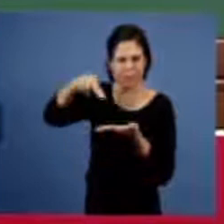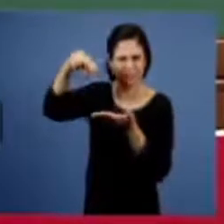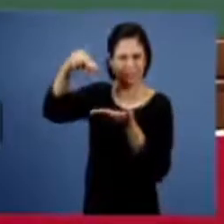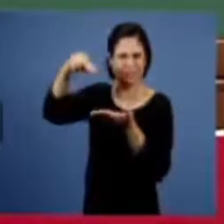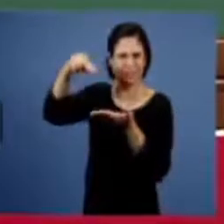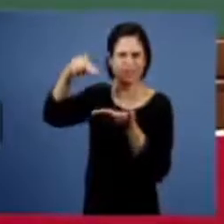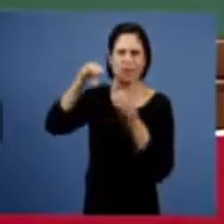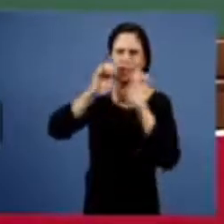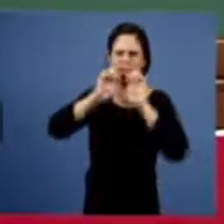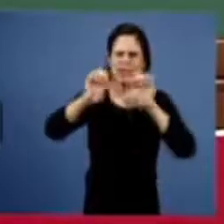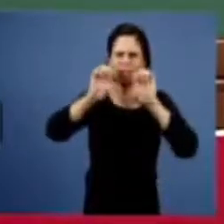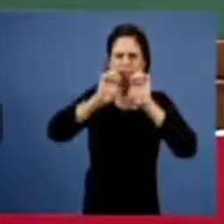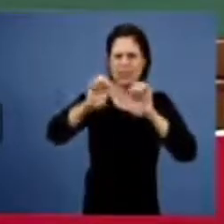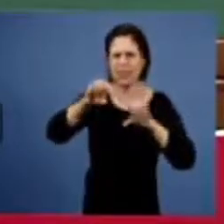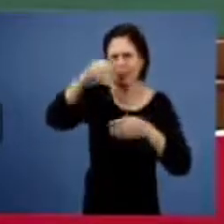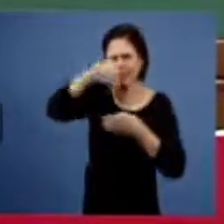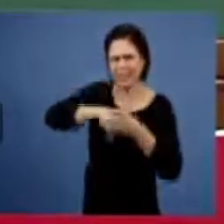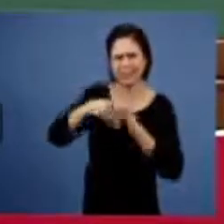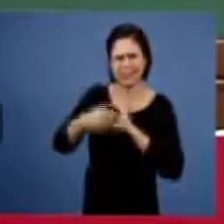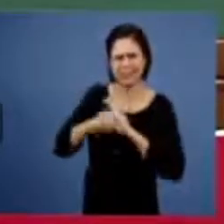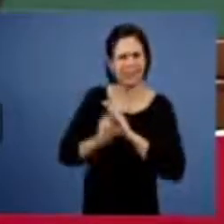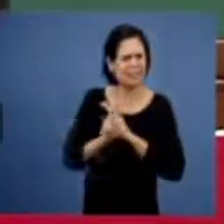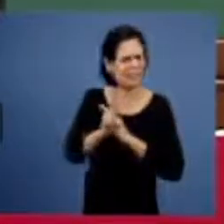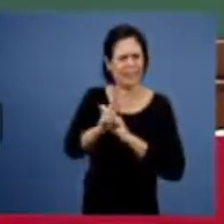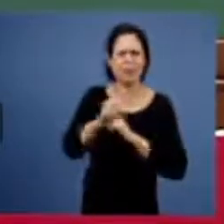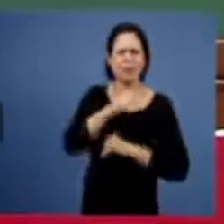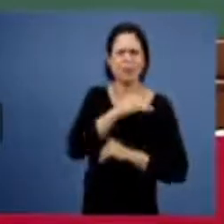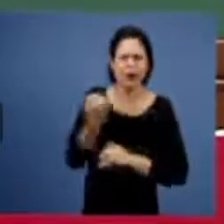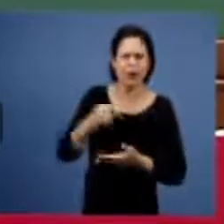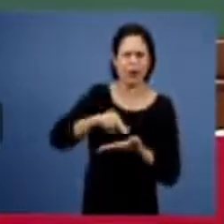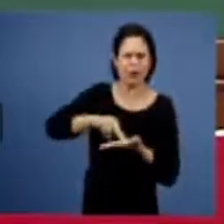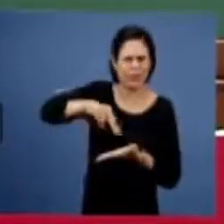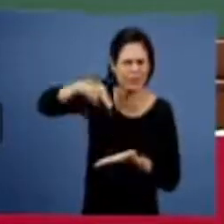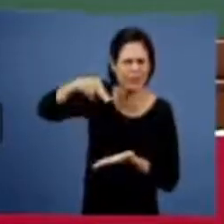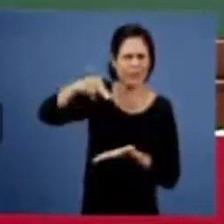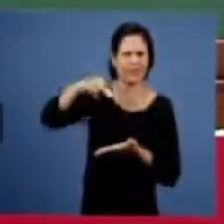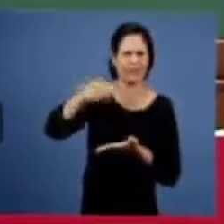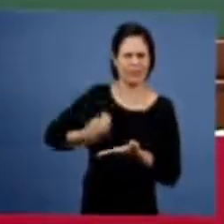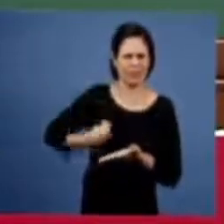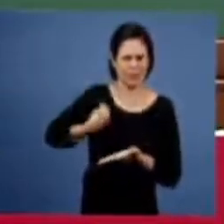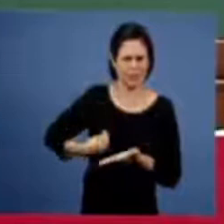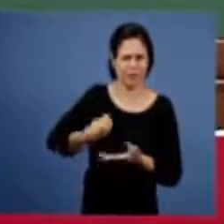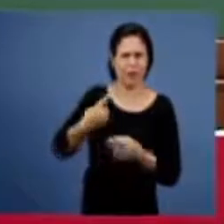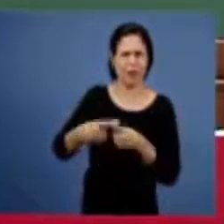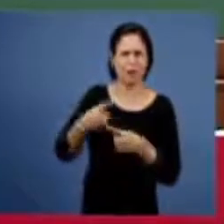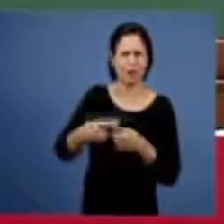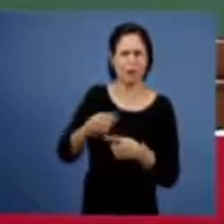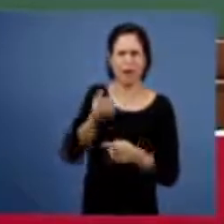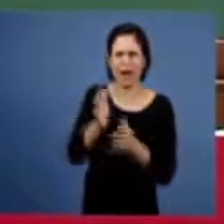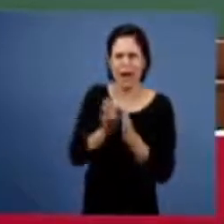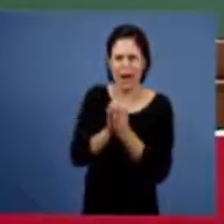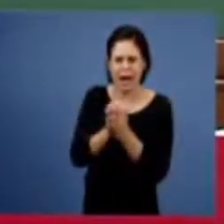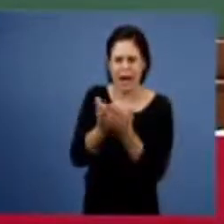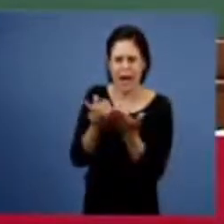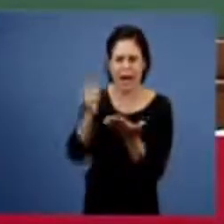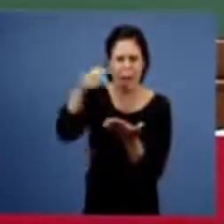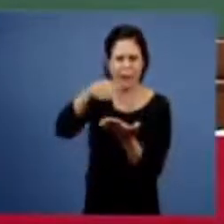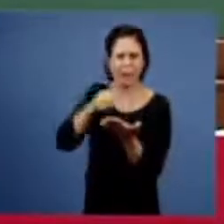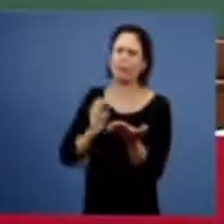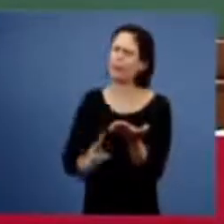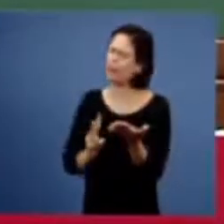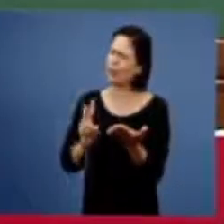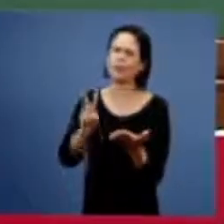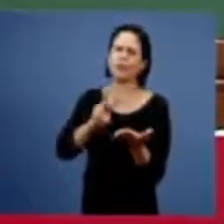ressurreição o tempo inteiro e o trigo vai continuar a palavra vai